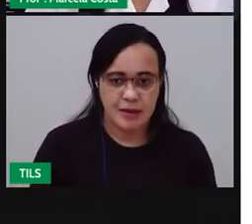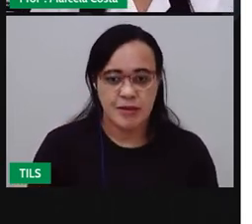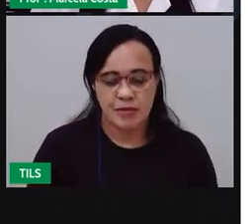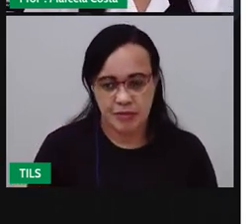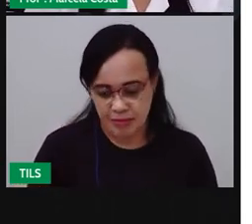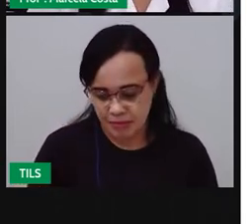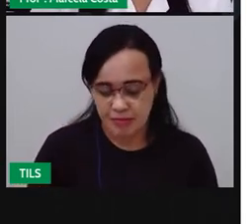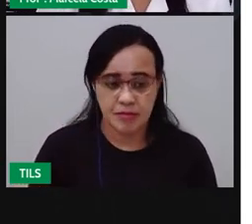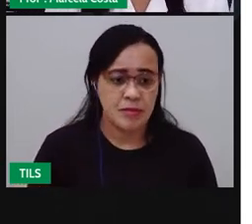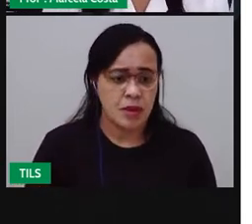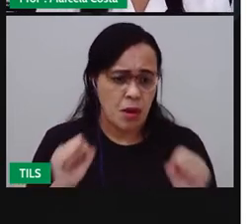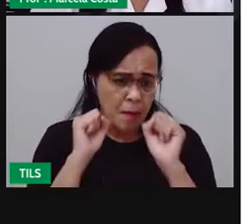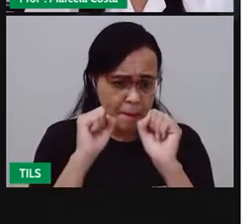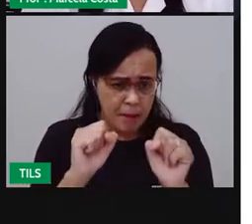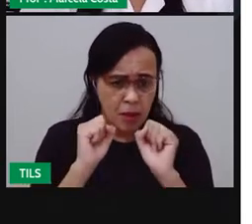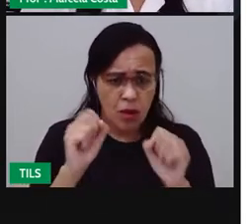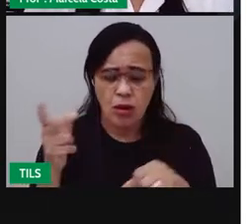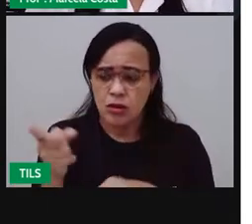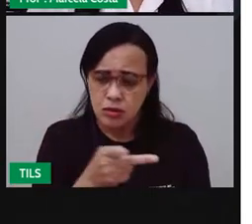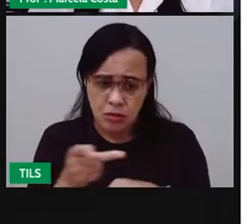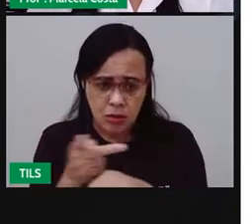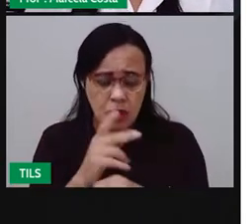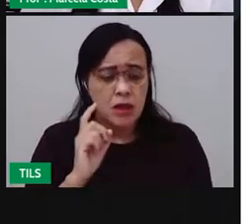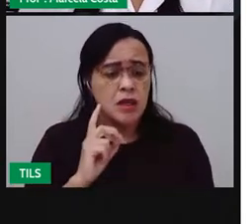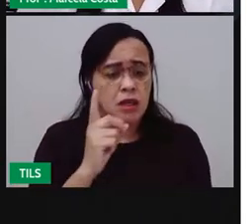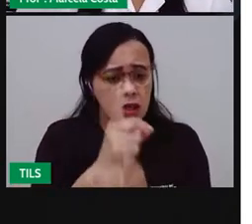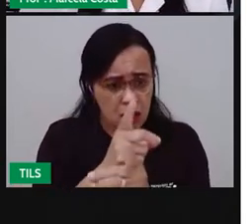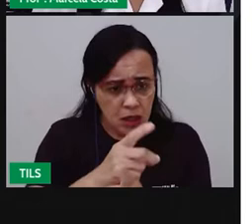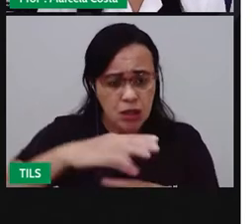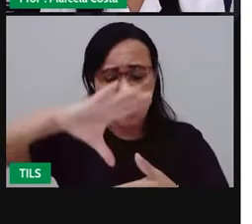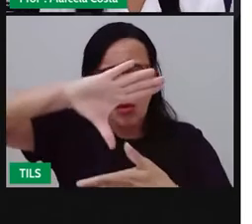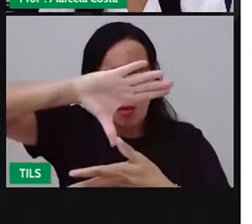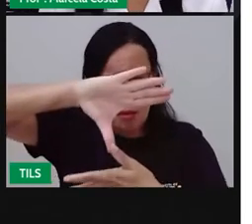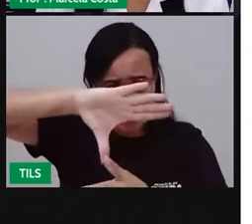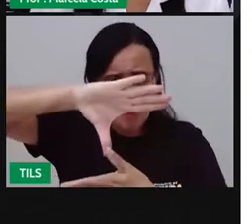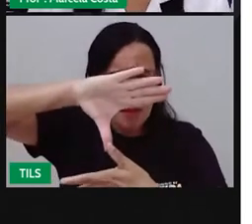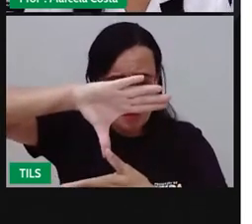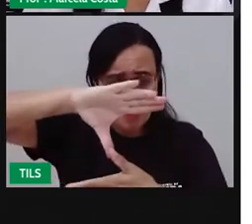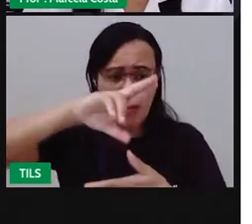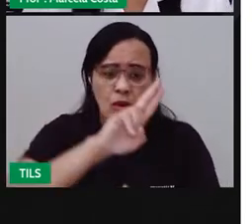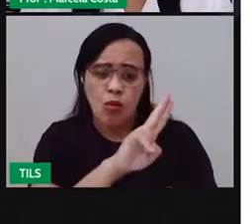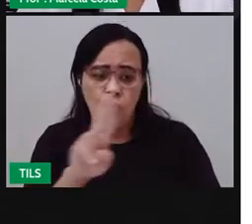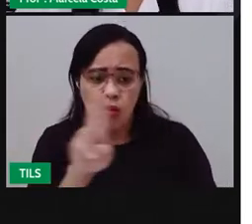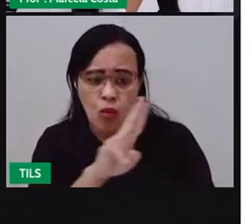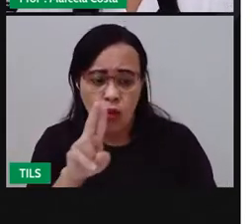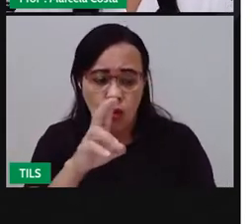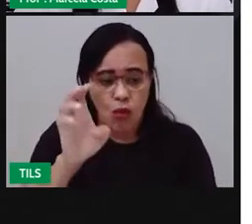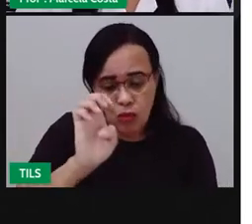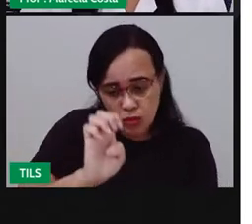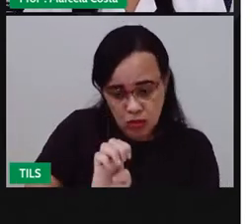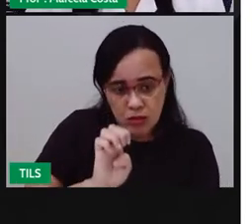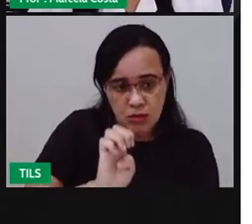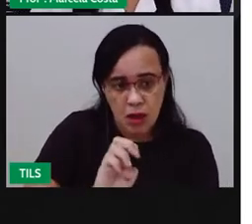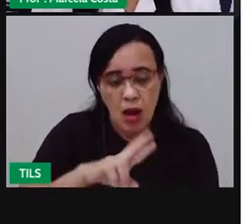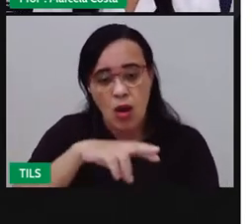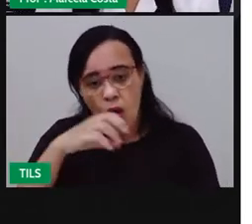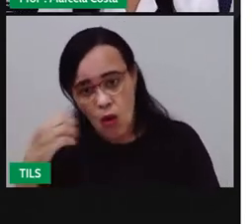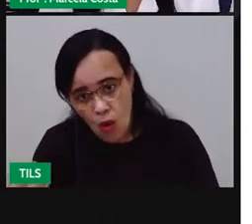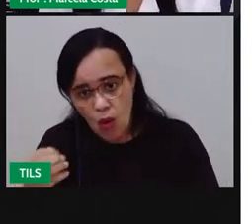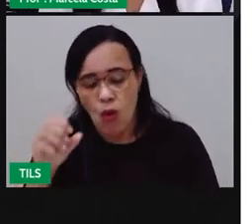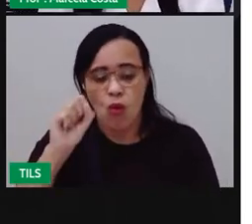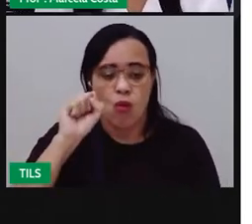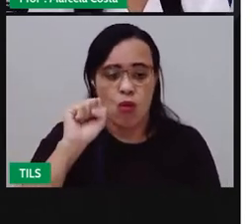Você pode encontrar nos mapas, crianças, ou o nome do estado ou a sigla,